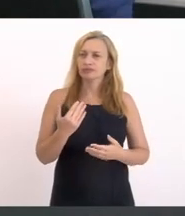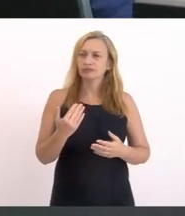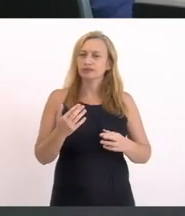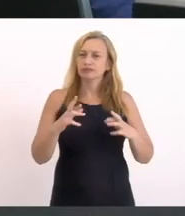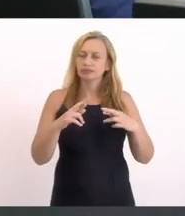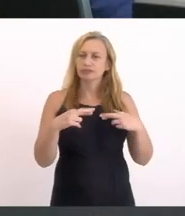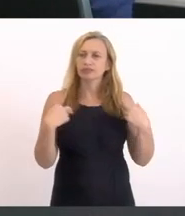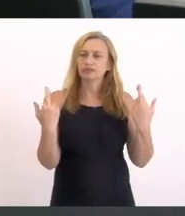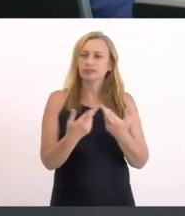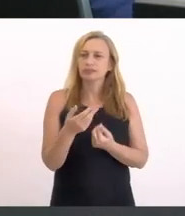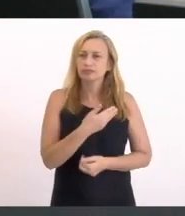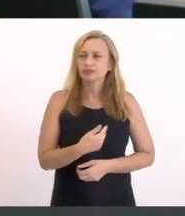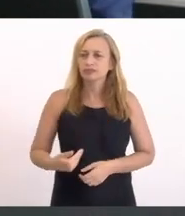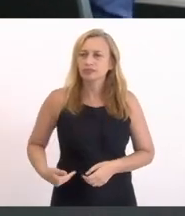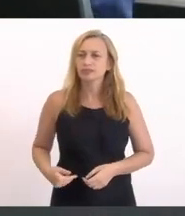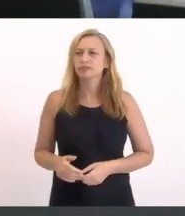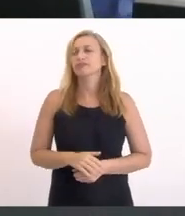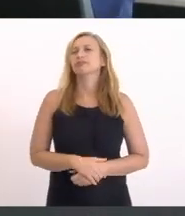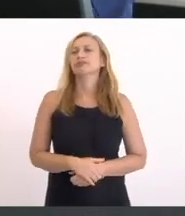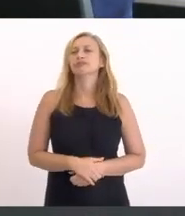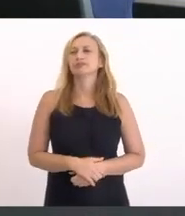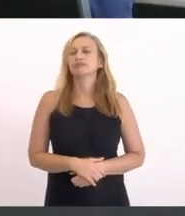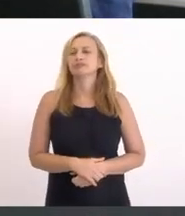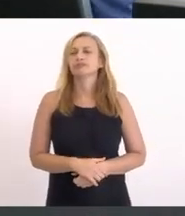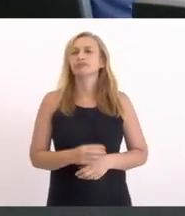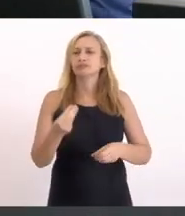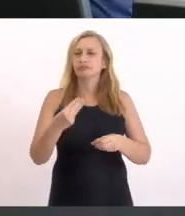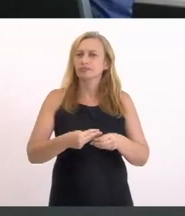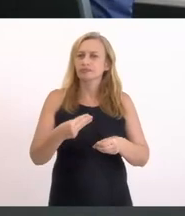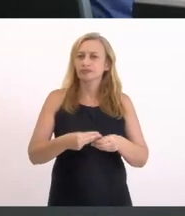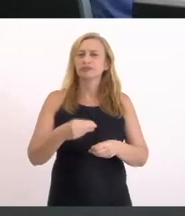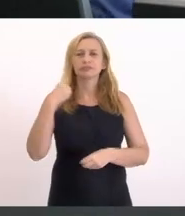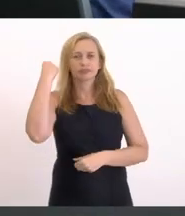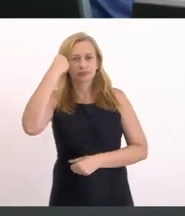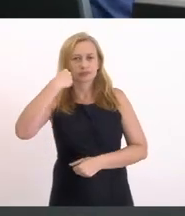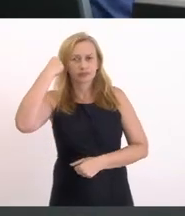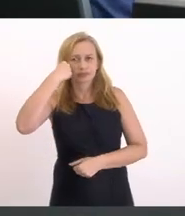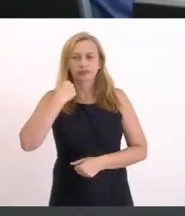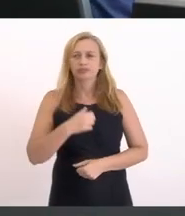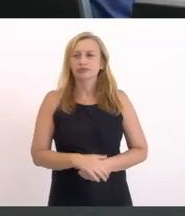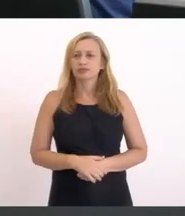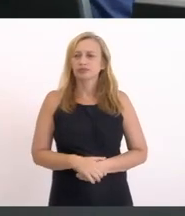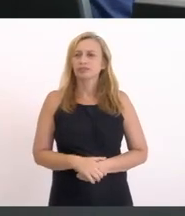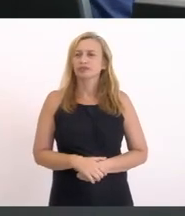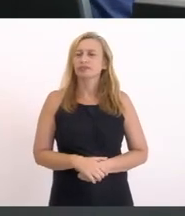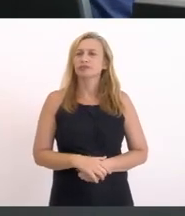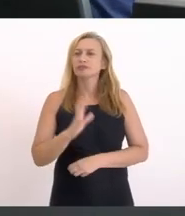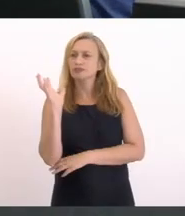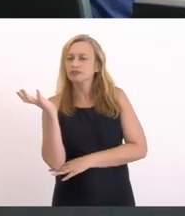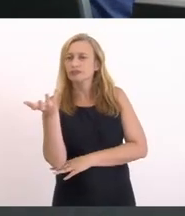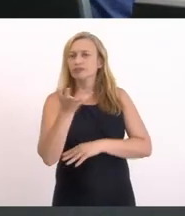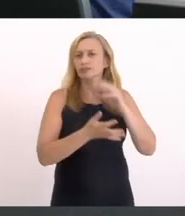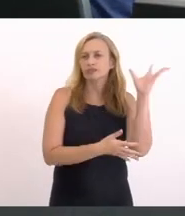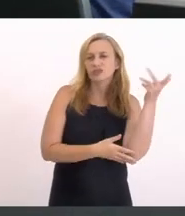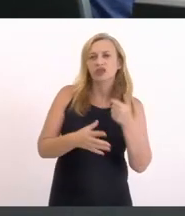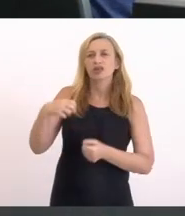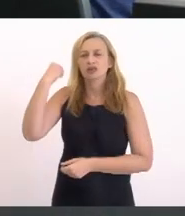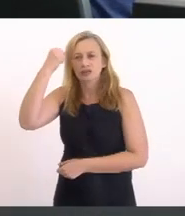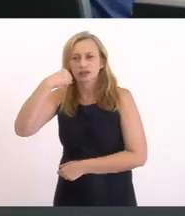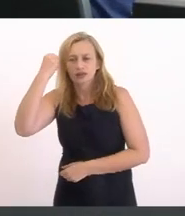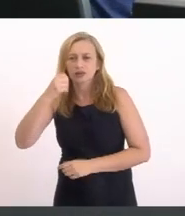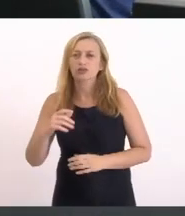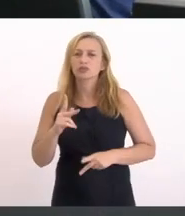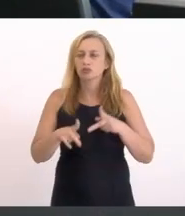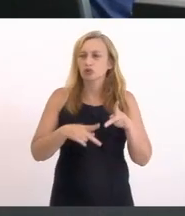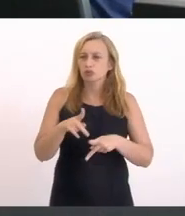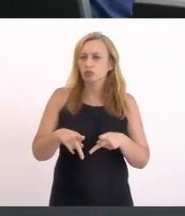Dessa audiência pública Para o município De Saquarema Para o meio ambiente De Saquarema Para a população De Saquarema É